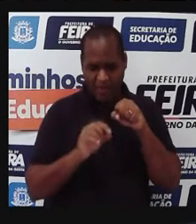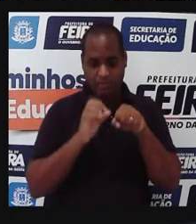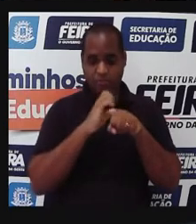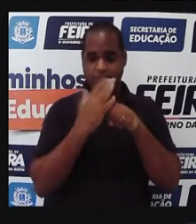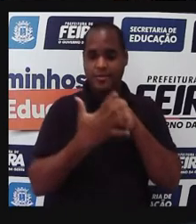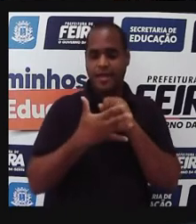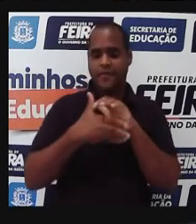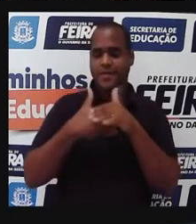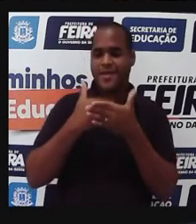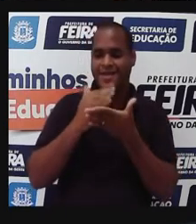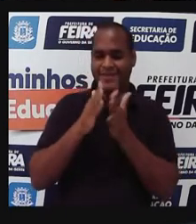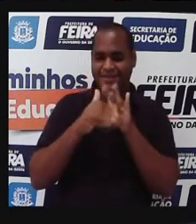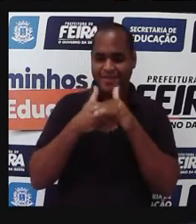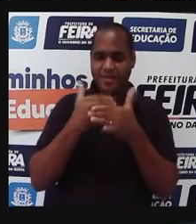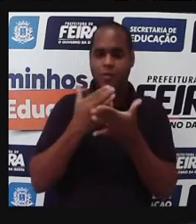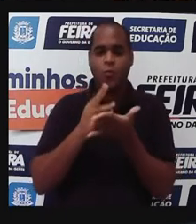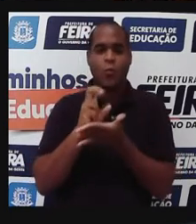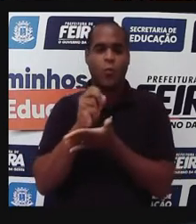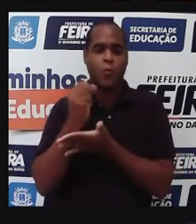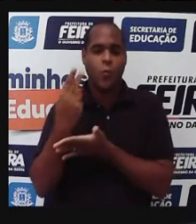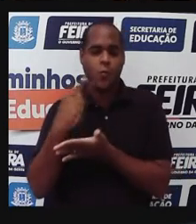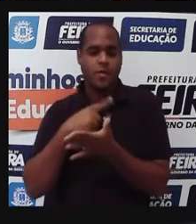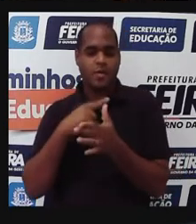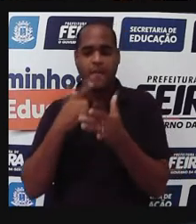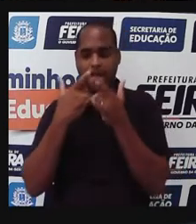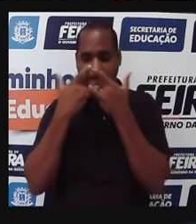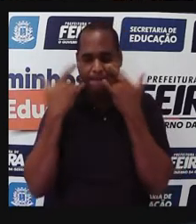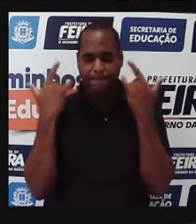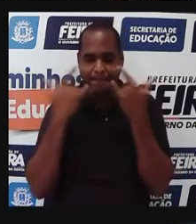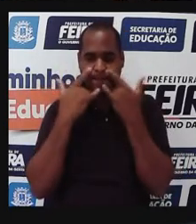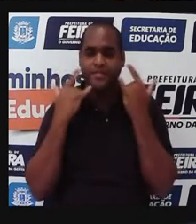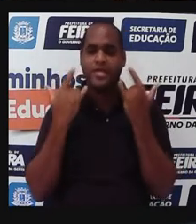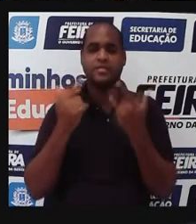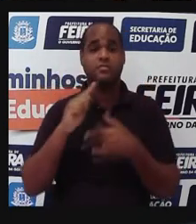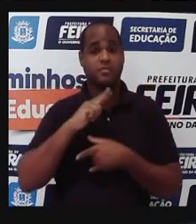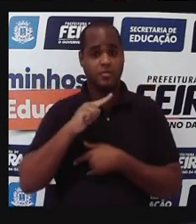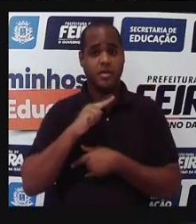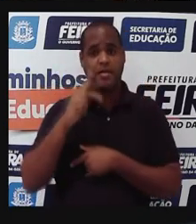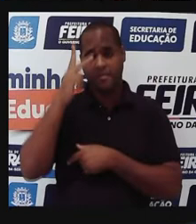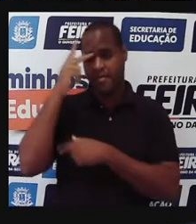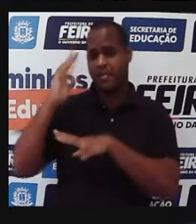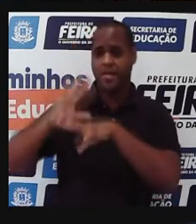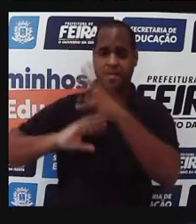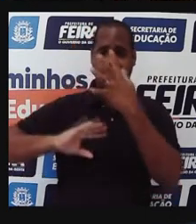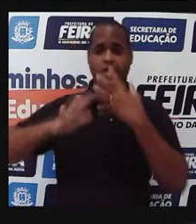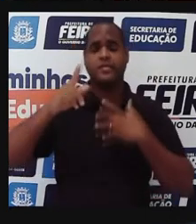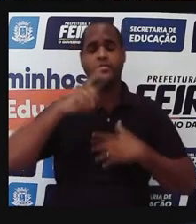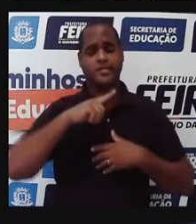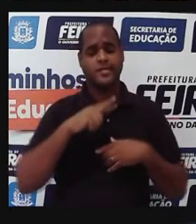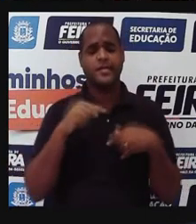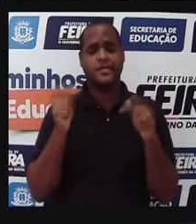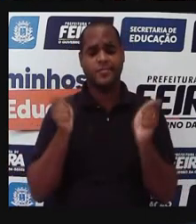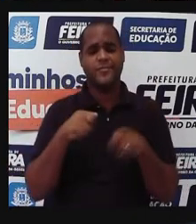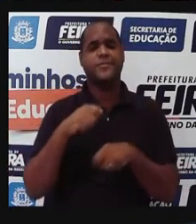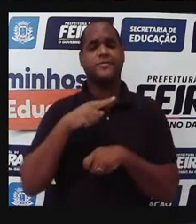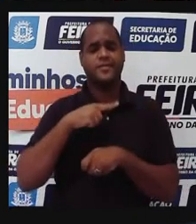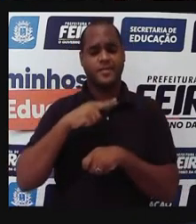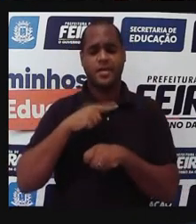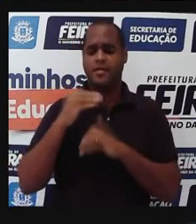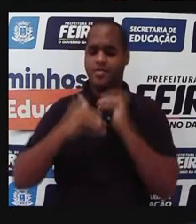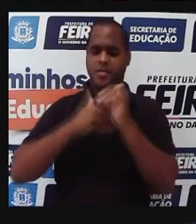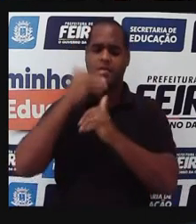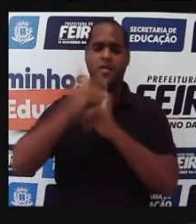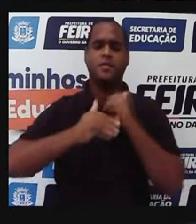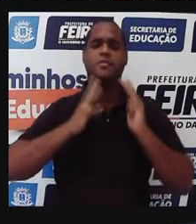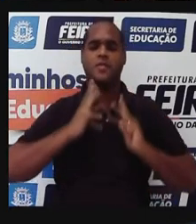lavar a mão, né, ou usar a máscara. Tem muitos fatores que envolvem também esses processos